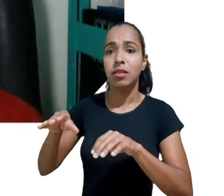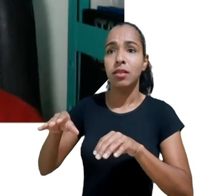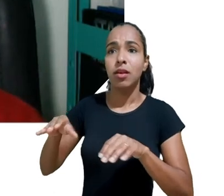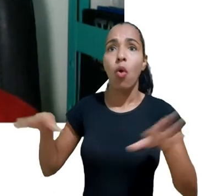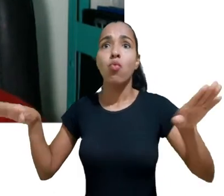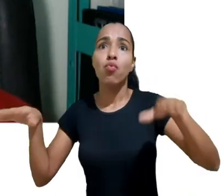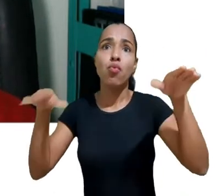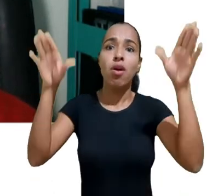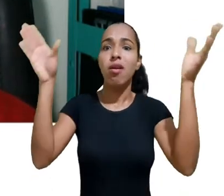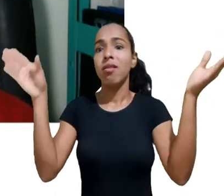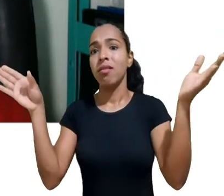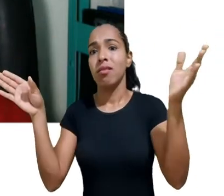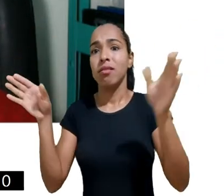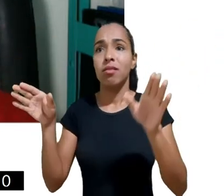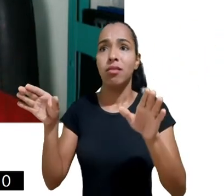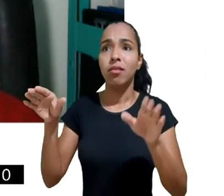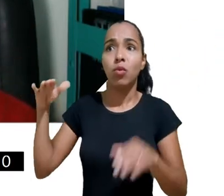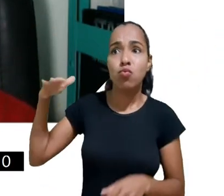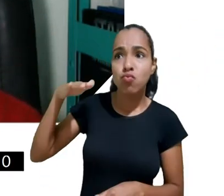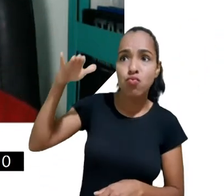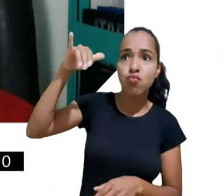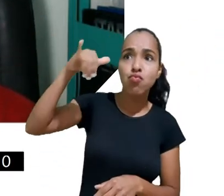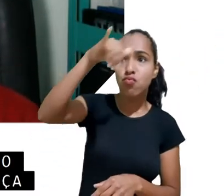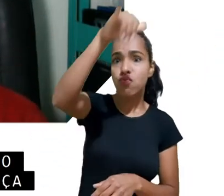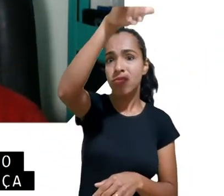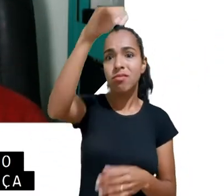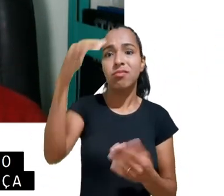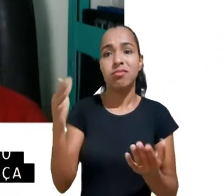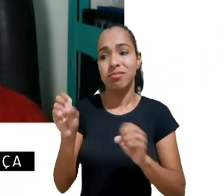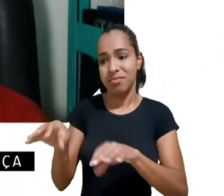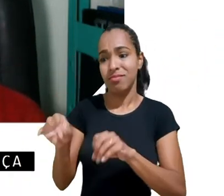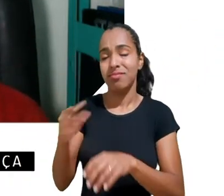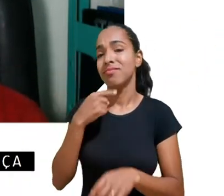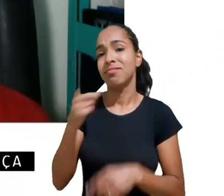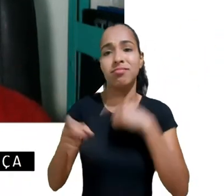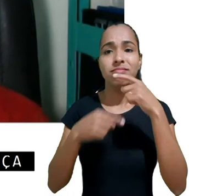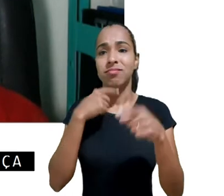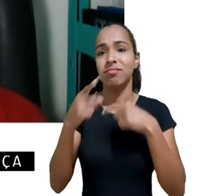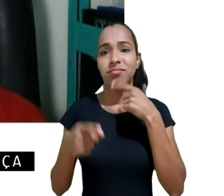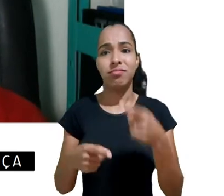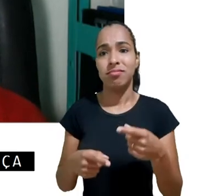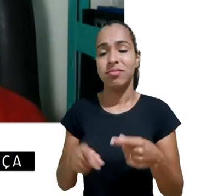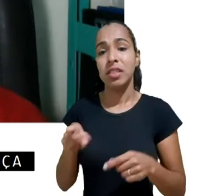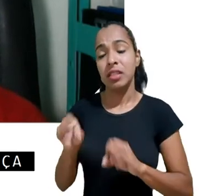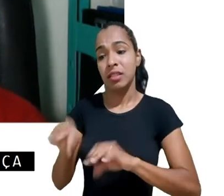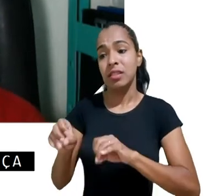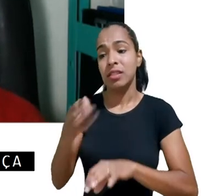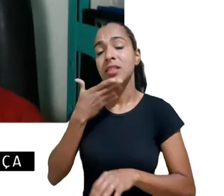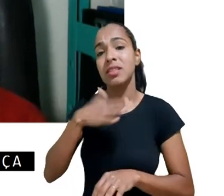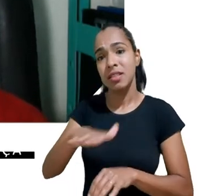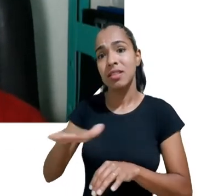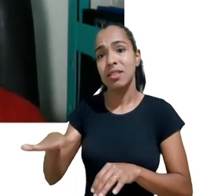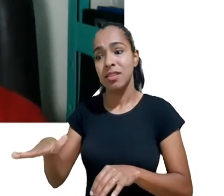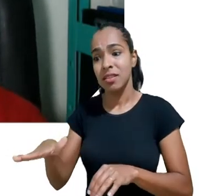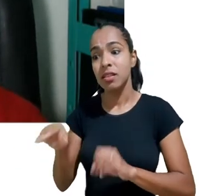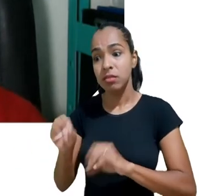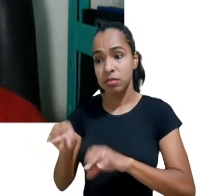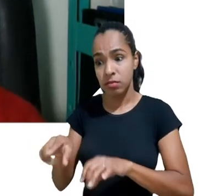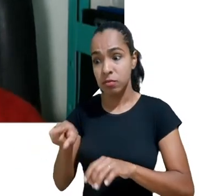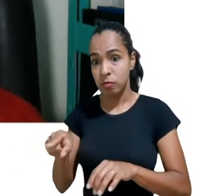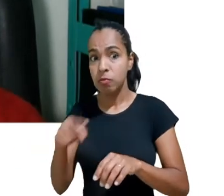ensinar uma criança a vivenciar o direito à liberdade num ambiente restritivo num ambiente que limite